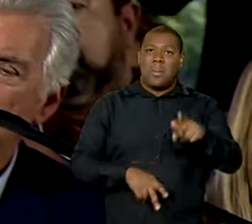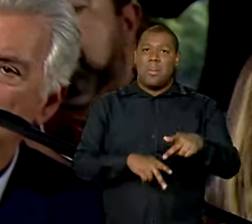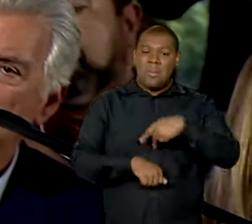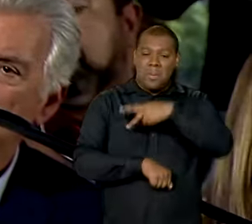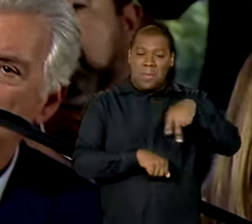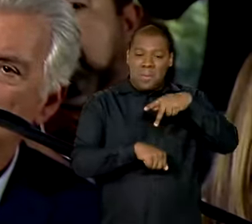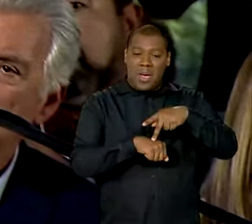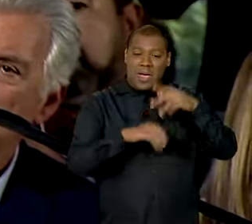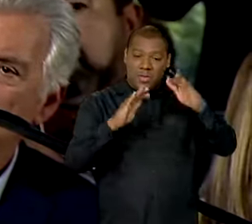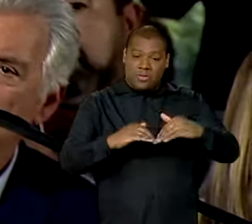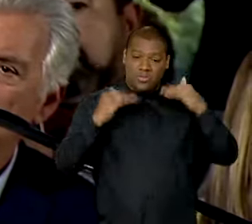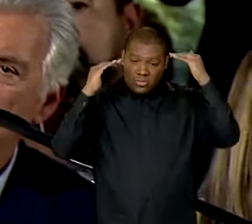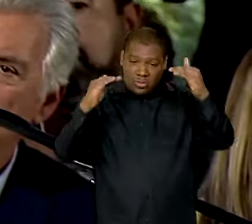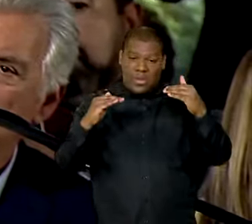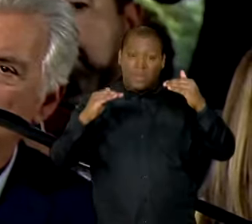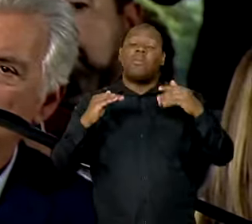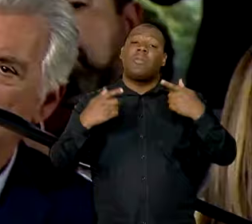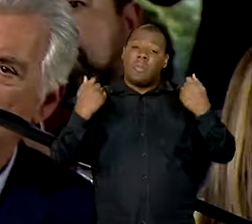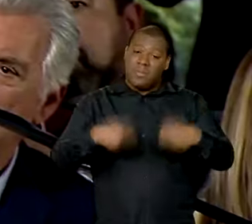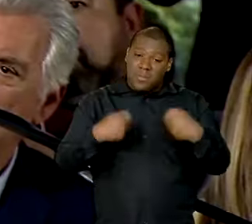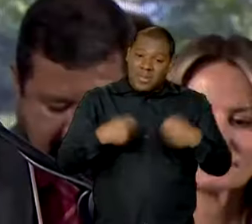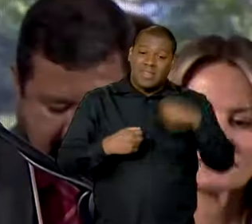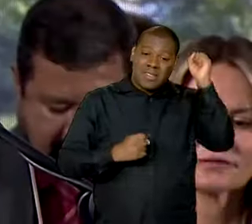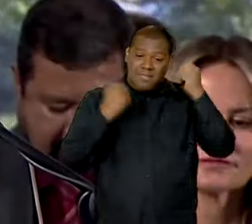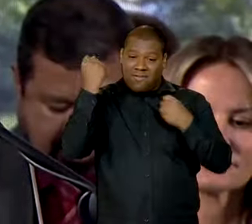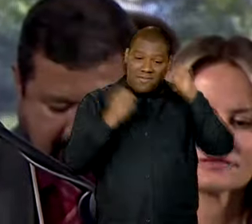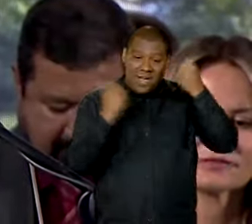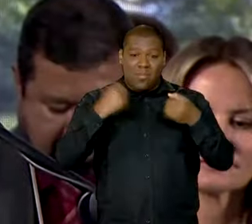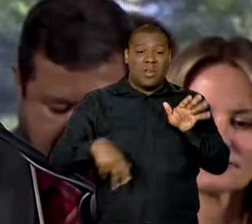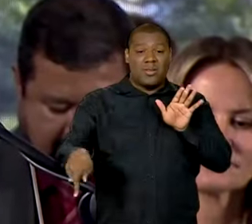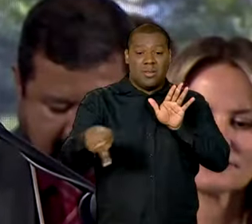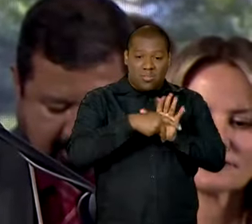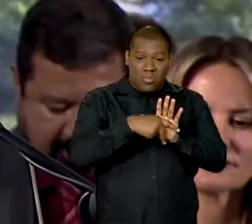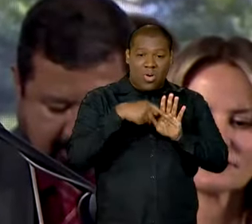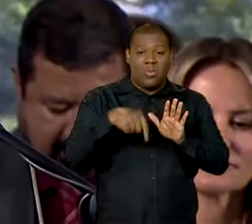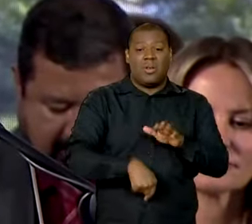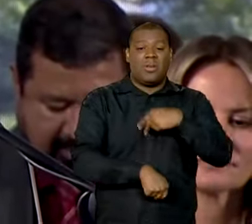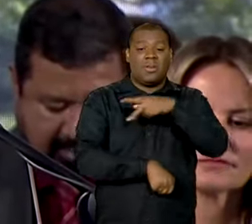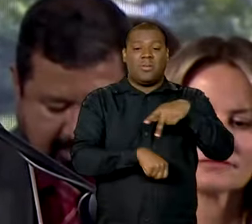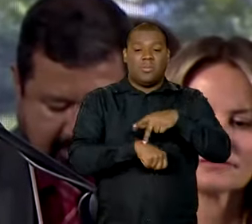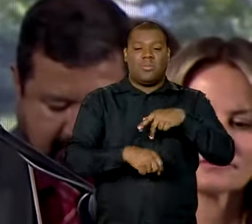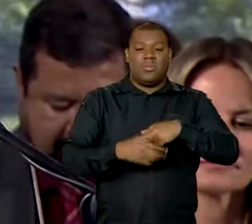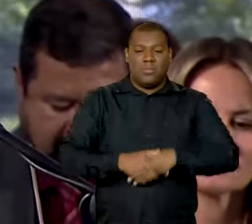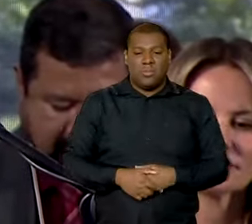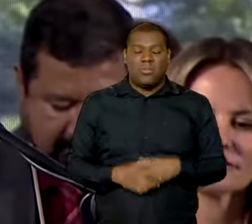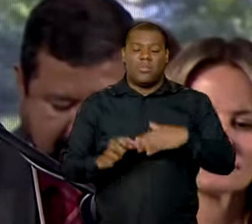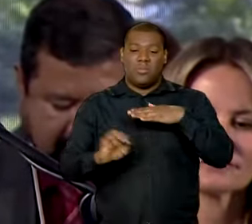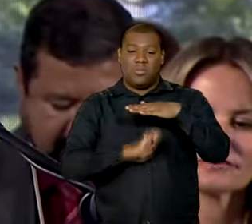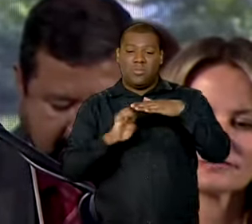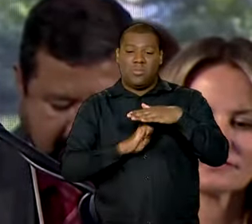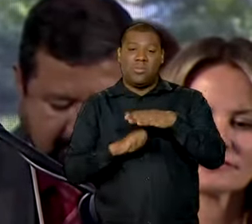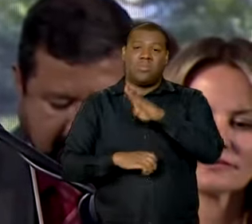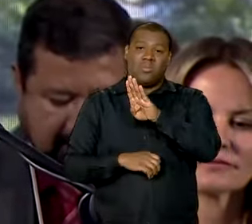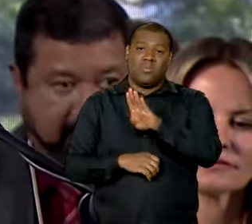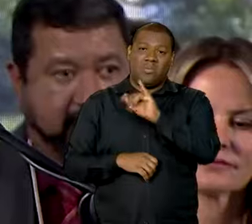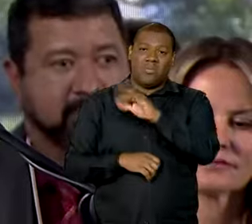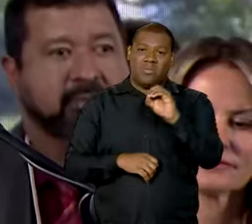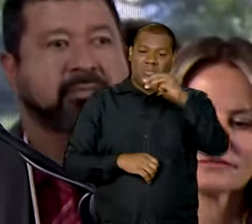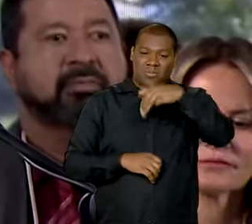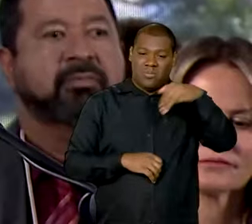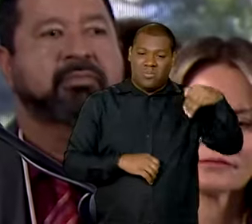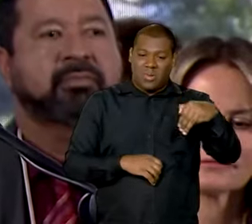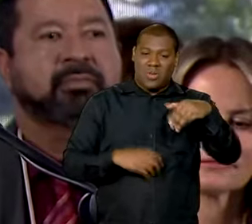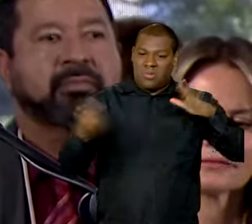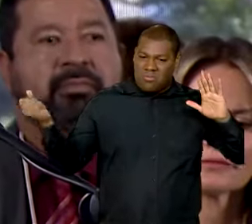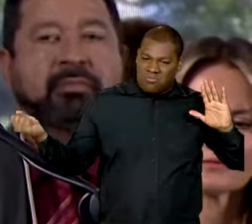precisa de uma indústria nacional forte. Essa inauguração da planta de insulina da Bion é um marco em vários sentidos,